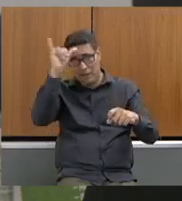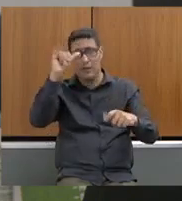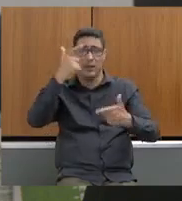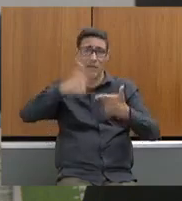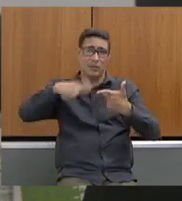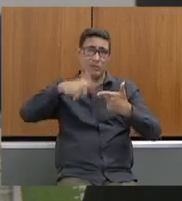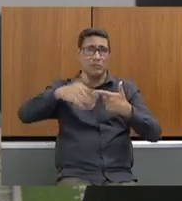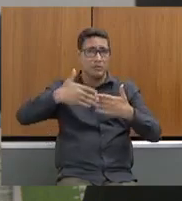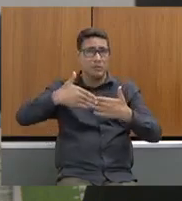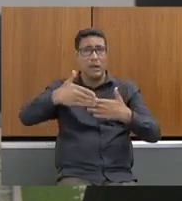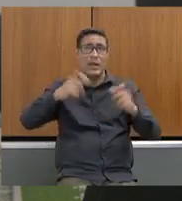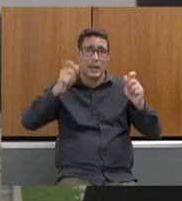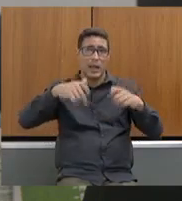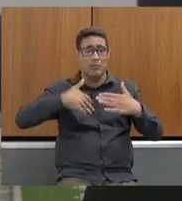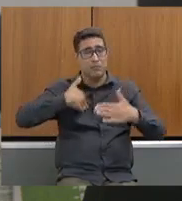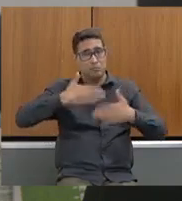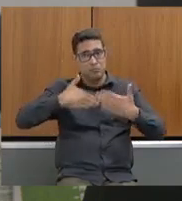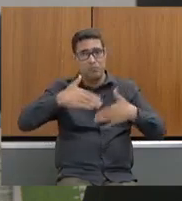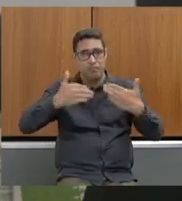nossa proteção ambiental.